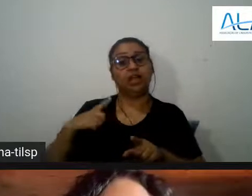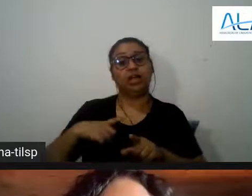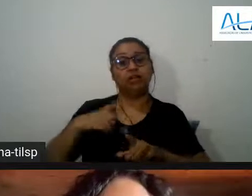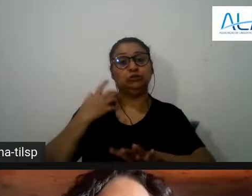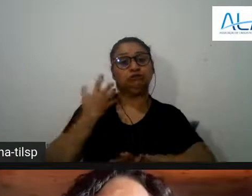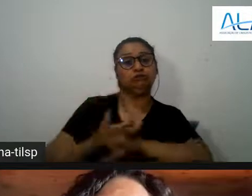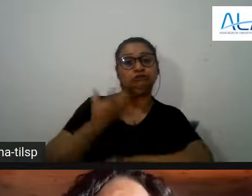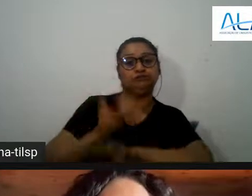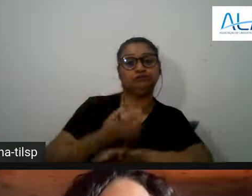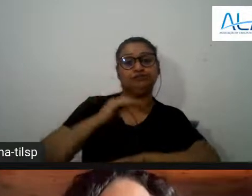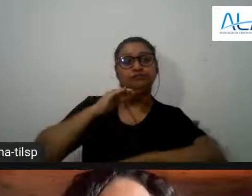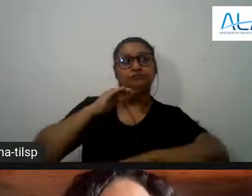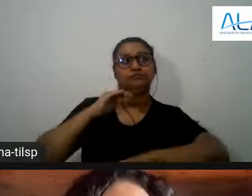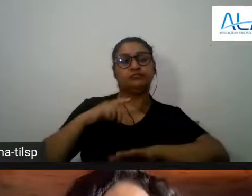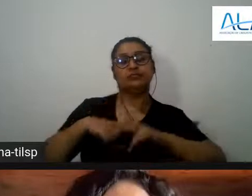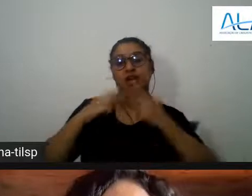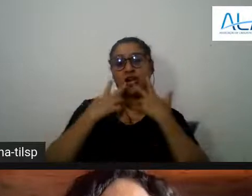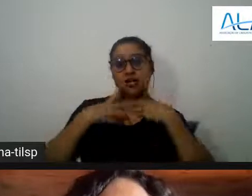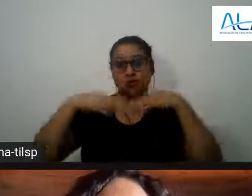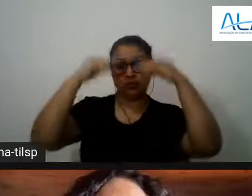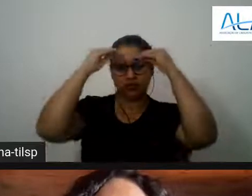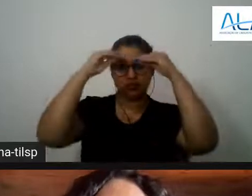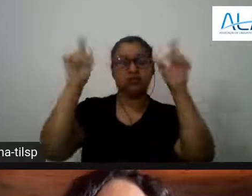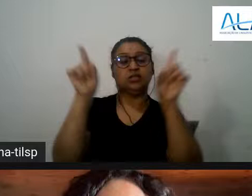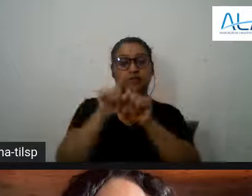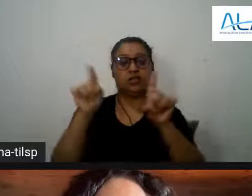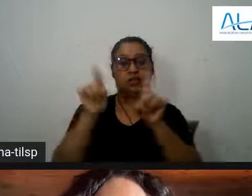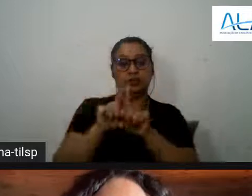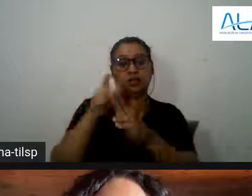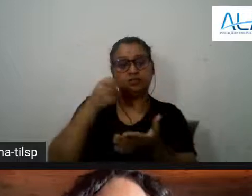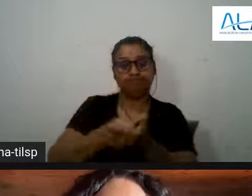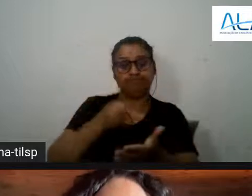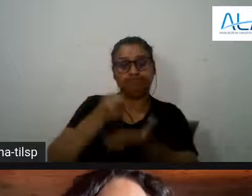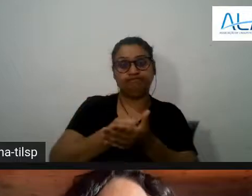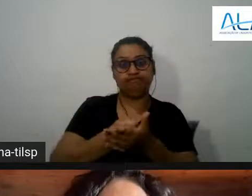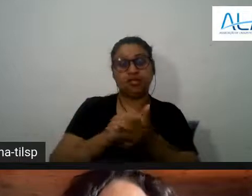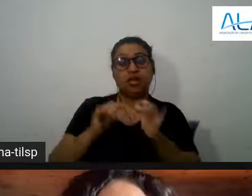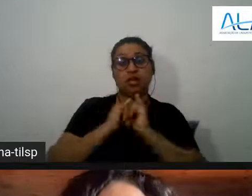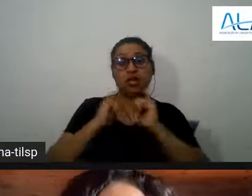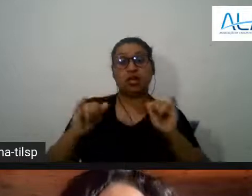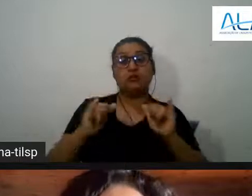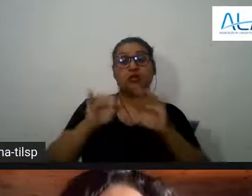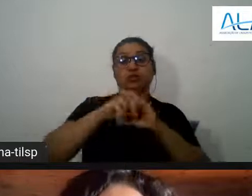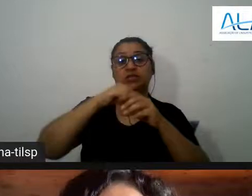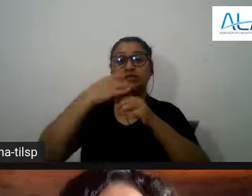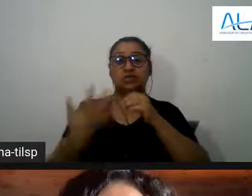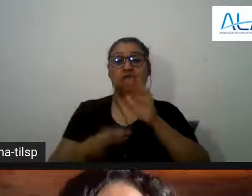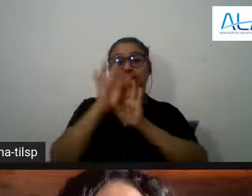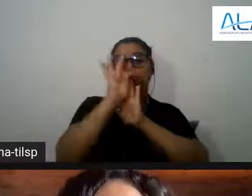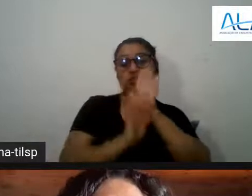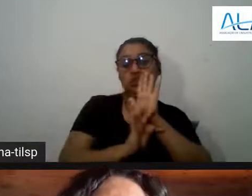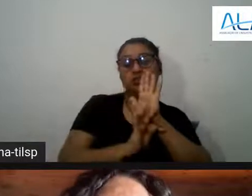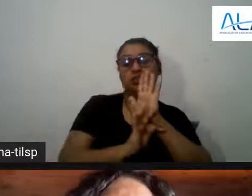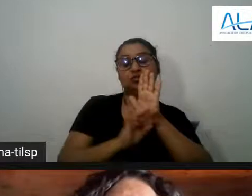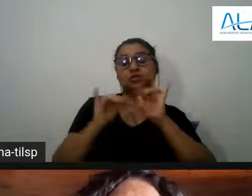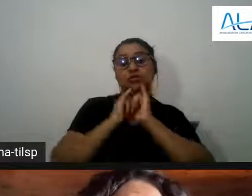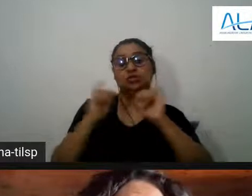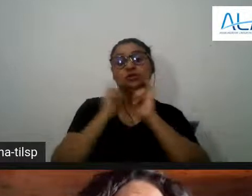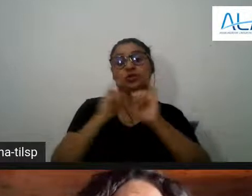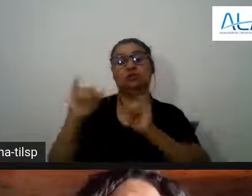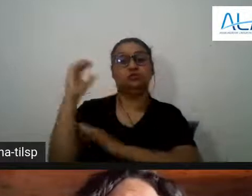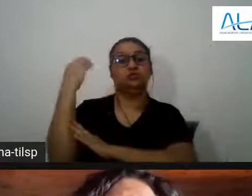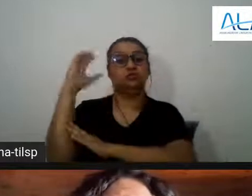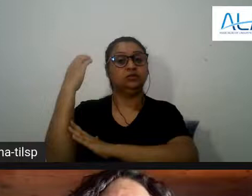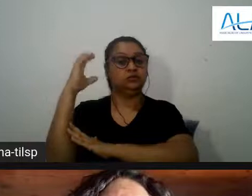contextuais e linguísticas concretas para identificar e caracterizar um texto de divulgação científica e de outra